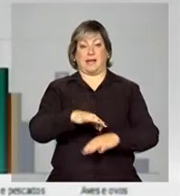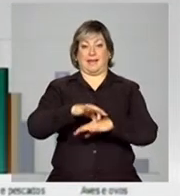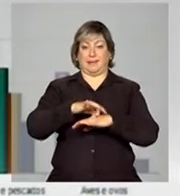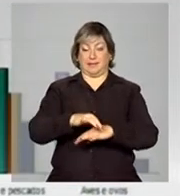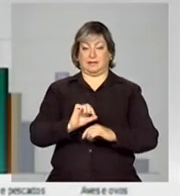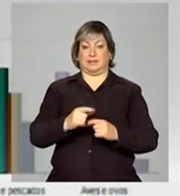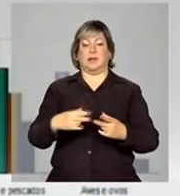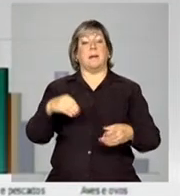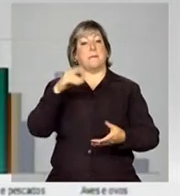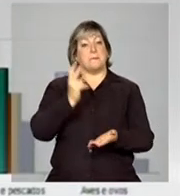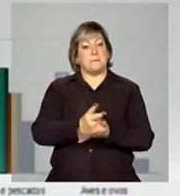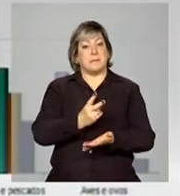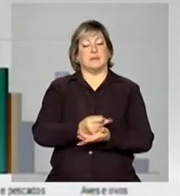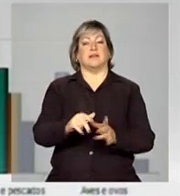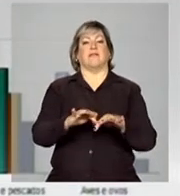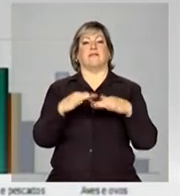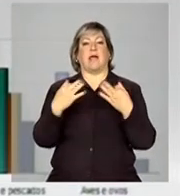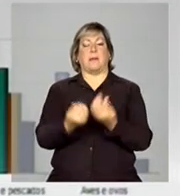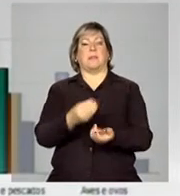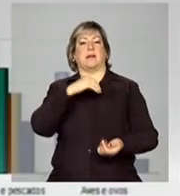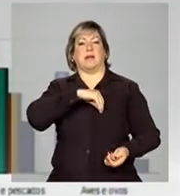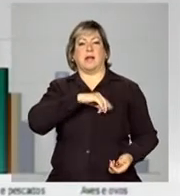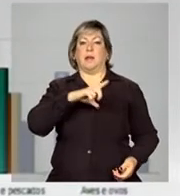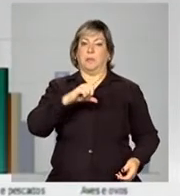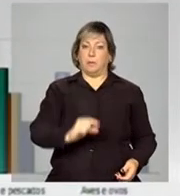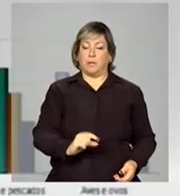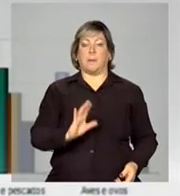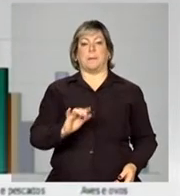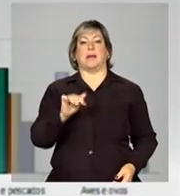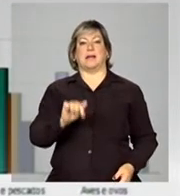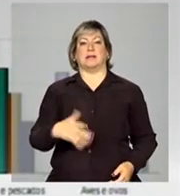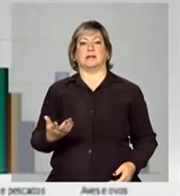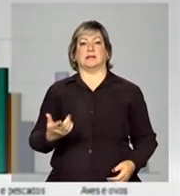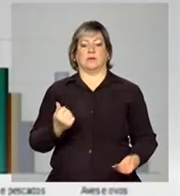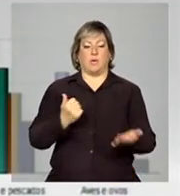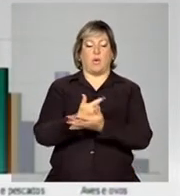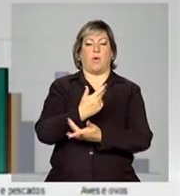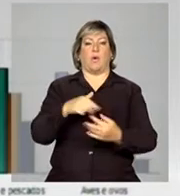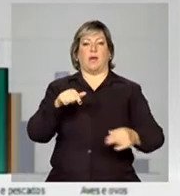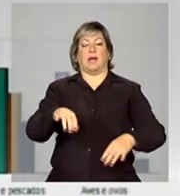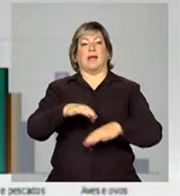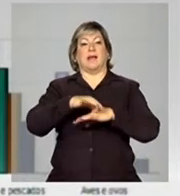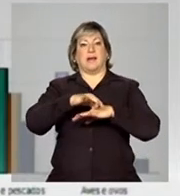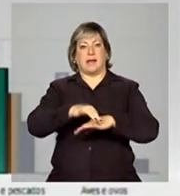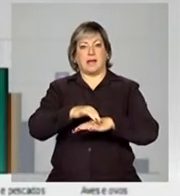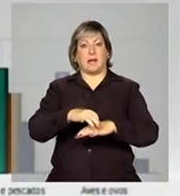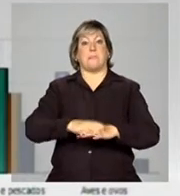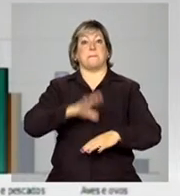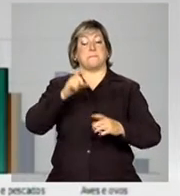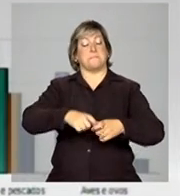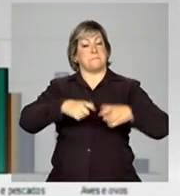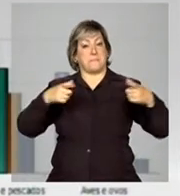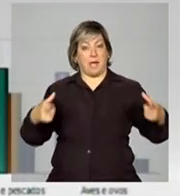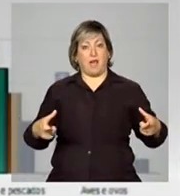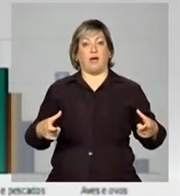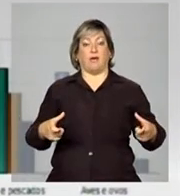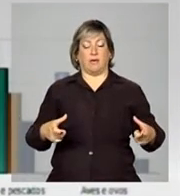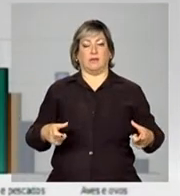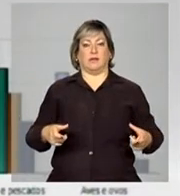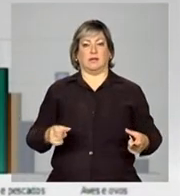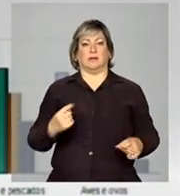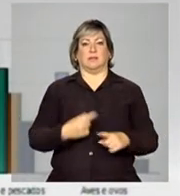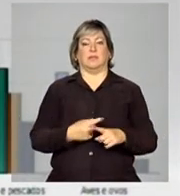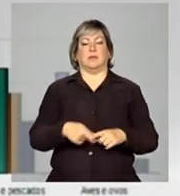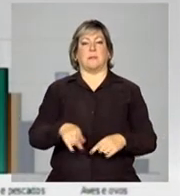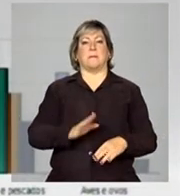nas famílias de mais baixa renda, a participação de carnes é a maior, porque